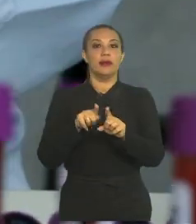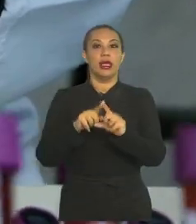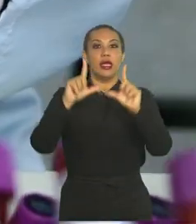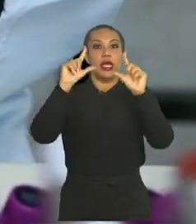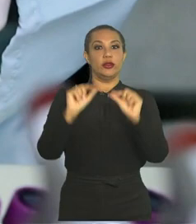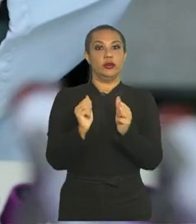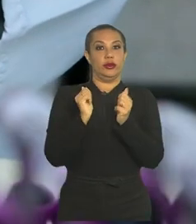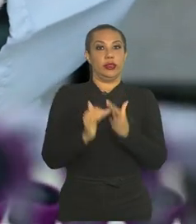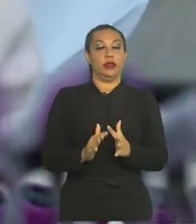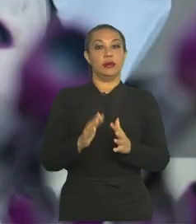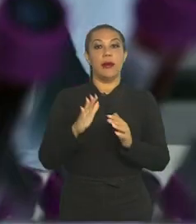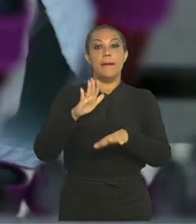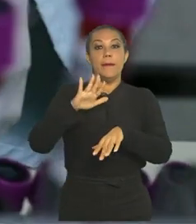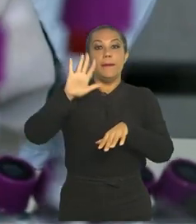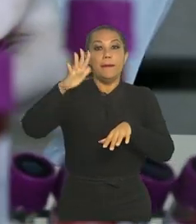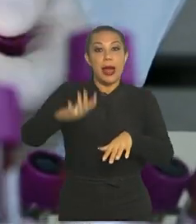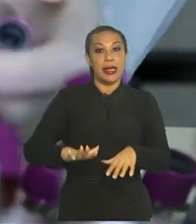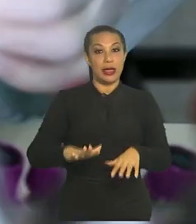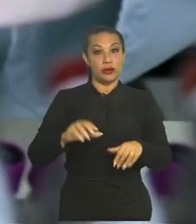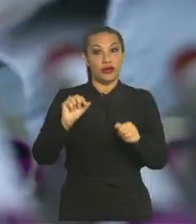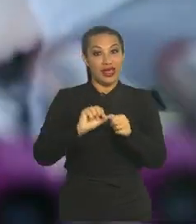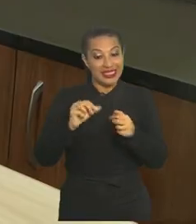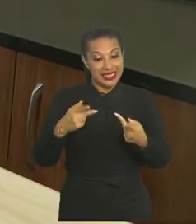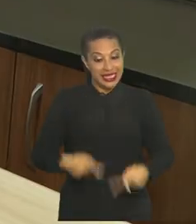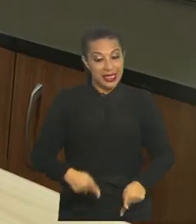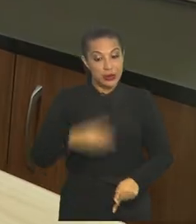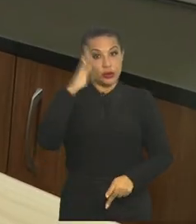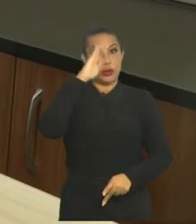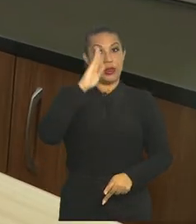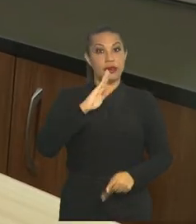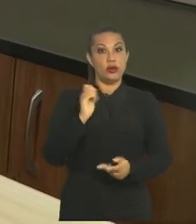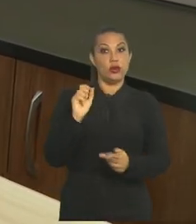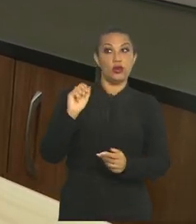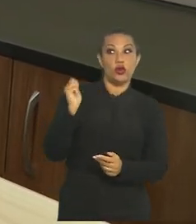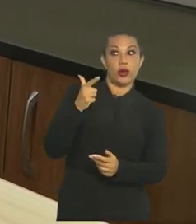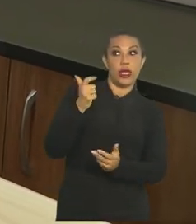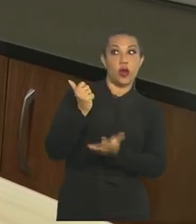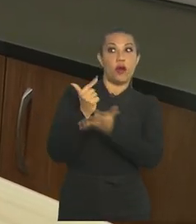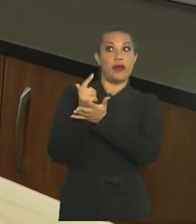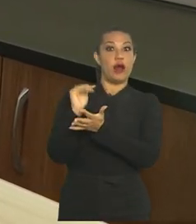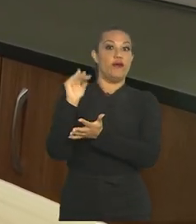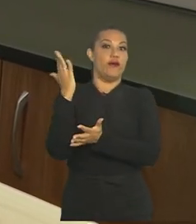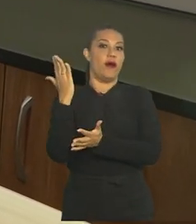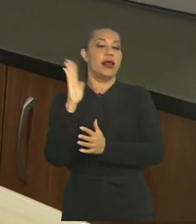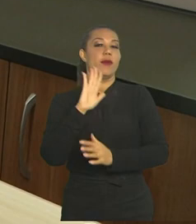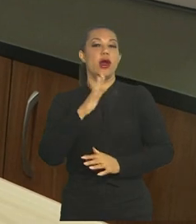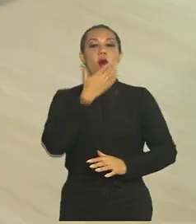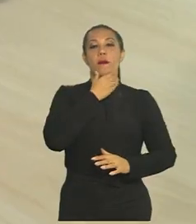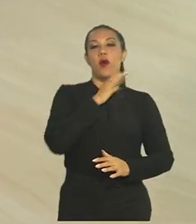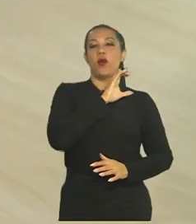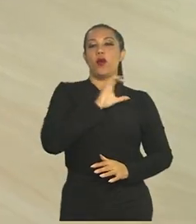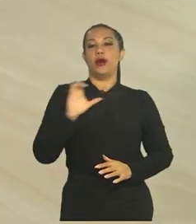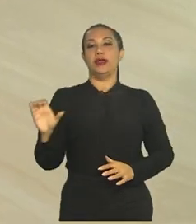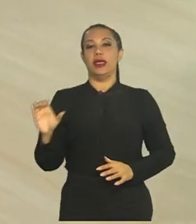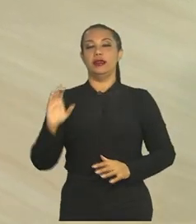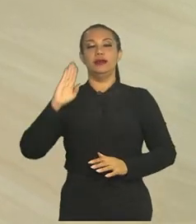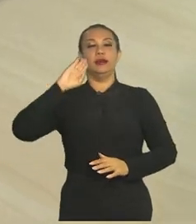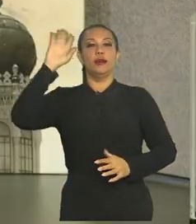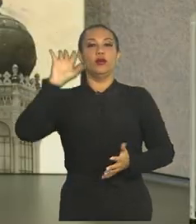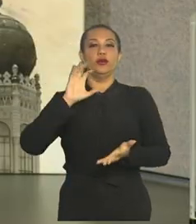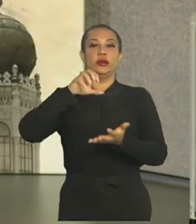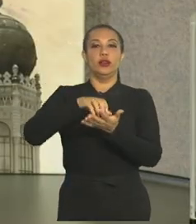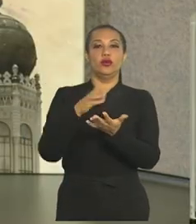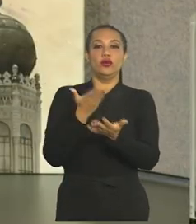porque é mais barato fabricar do que importar. Para Carlos Gadelha, que coordena o Centro de Estudos Estratégicos da Fiocruz,